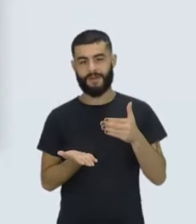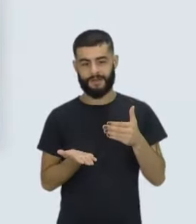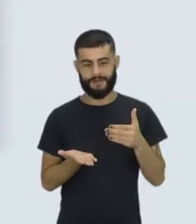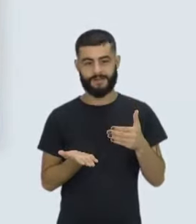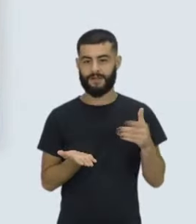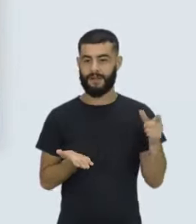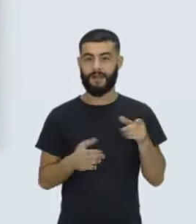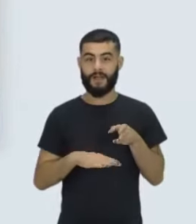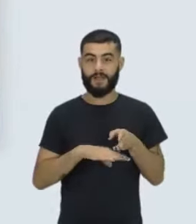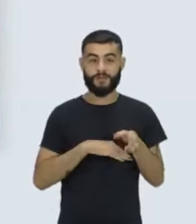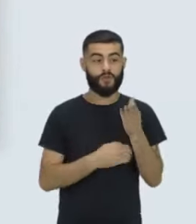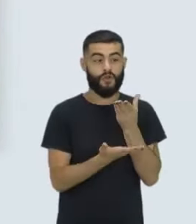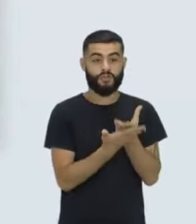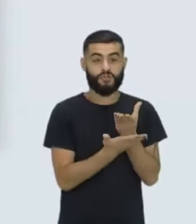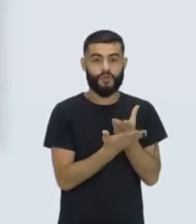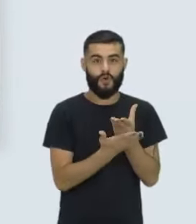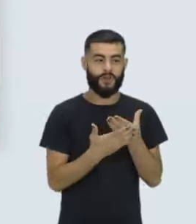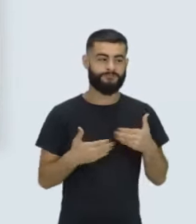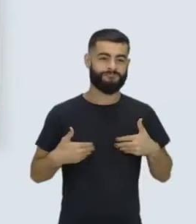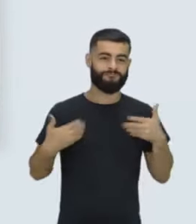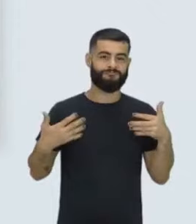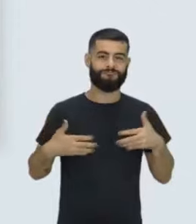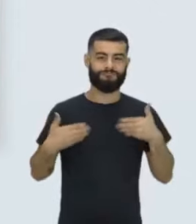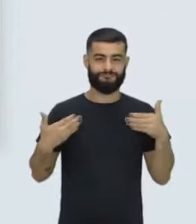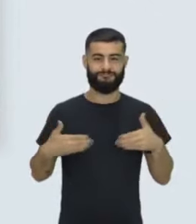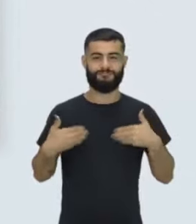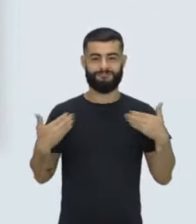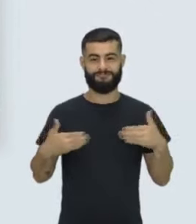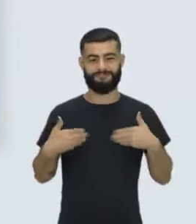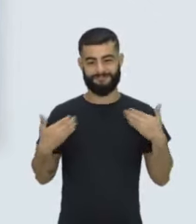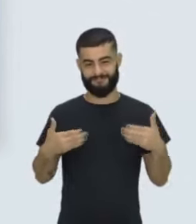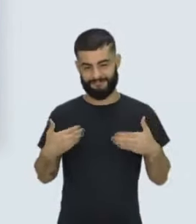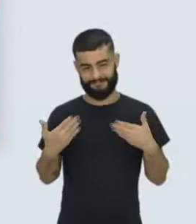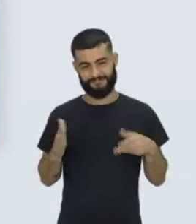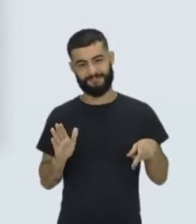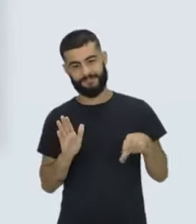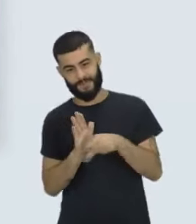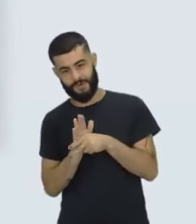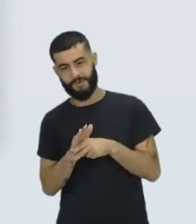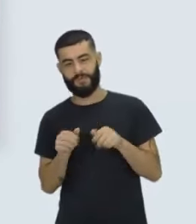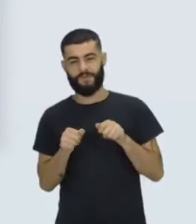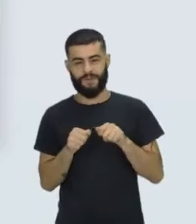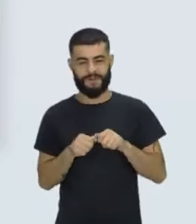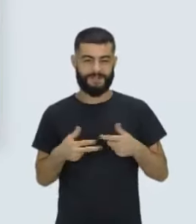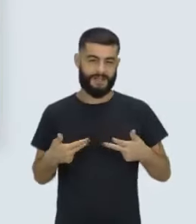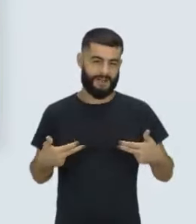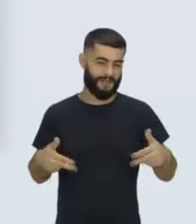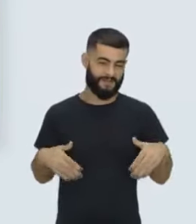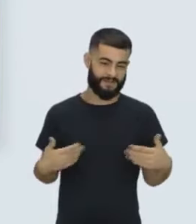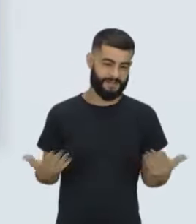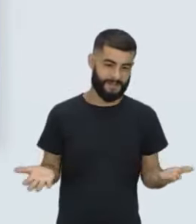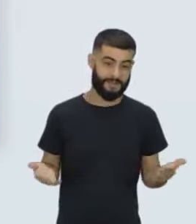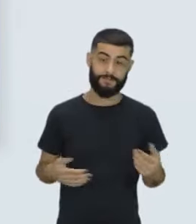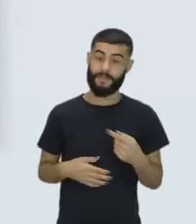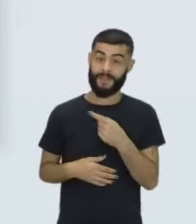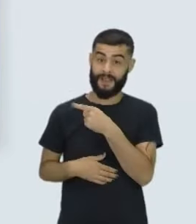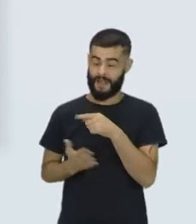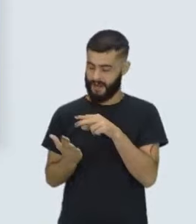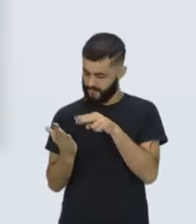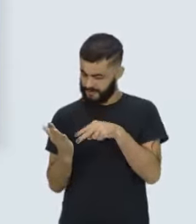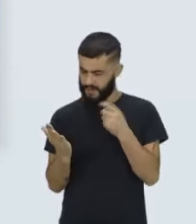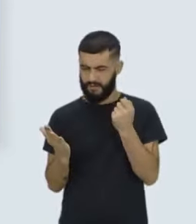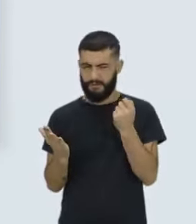animadíssima com as aulas. Às vezes reclama, ai, tem muita tarefa, etc. Então, essa divisão em partes é interessante no livro,